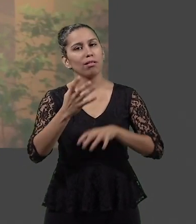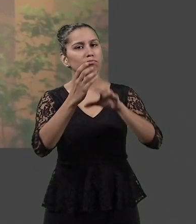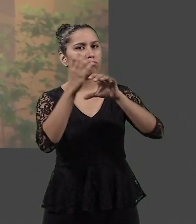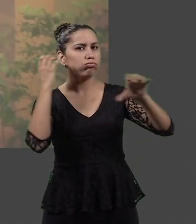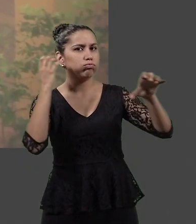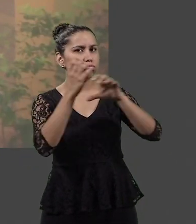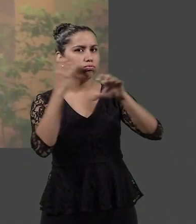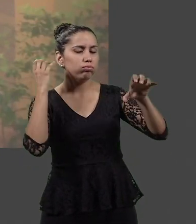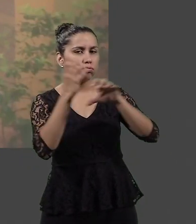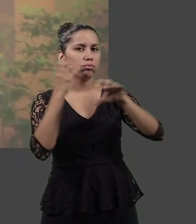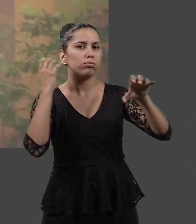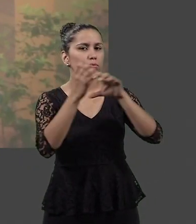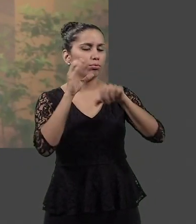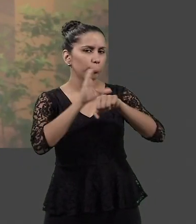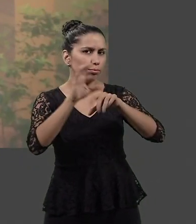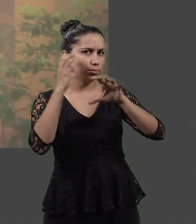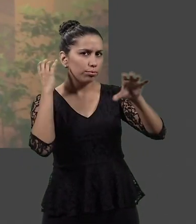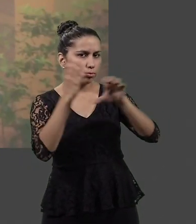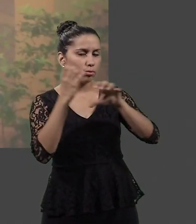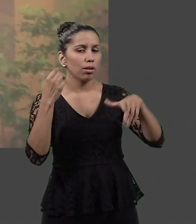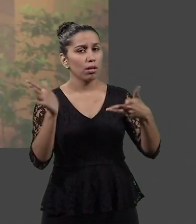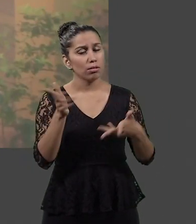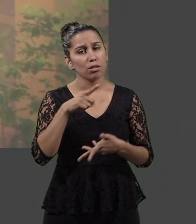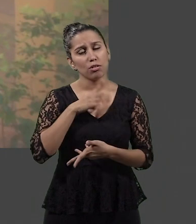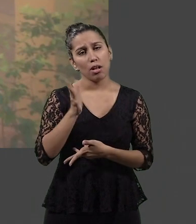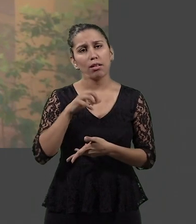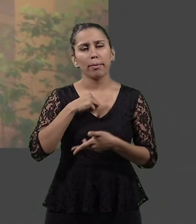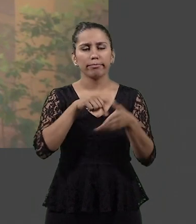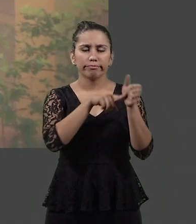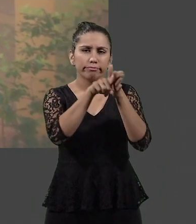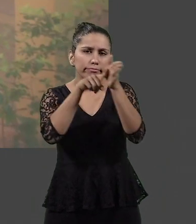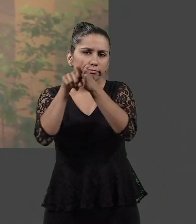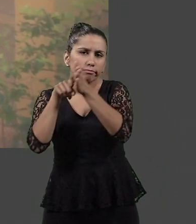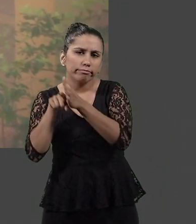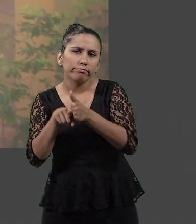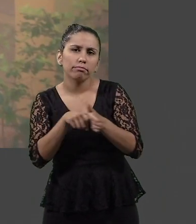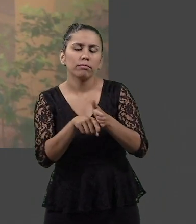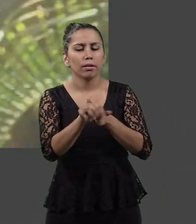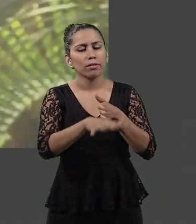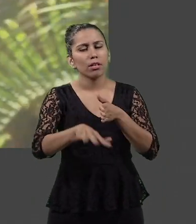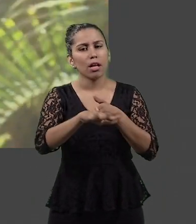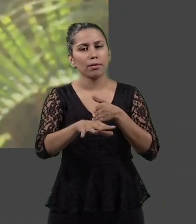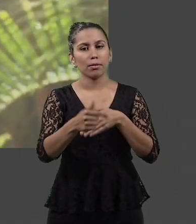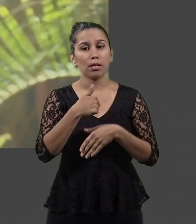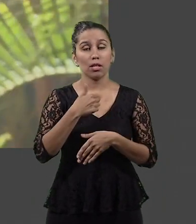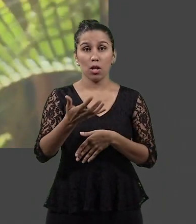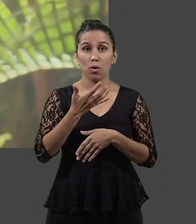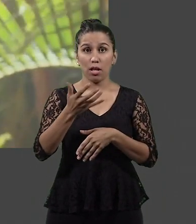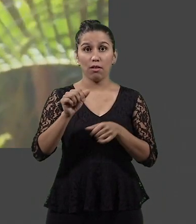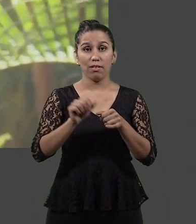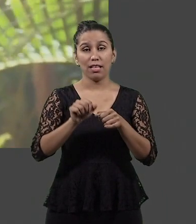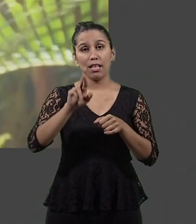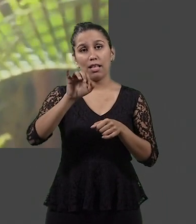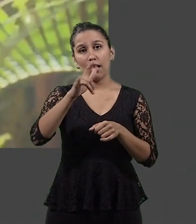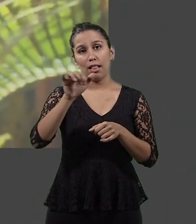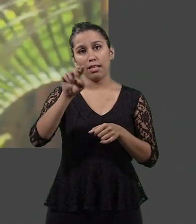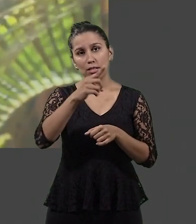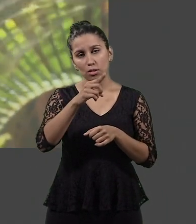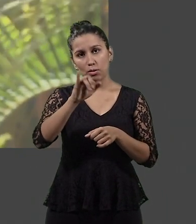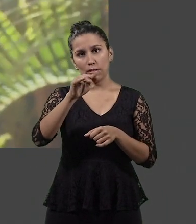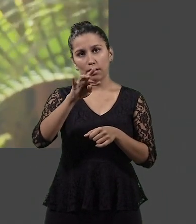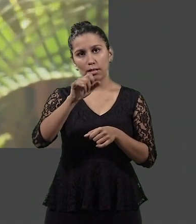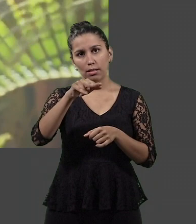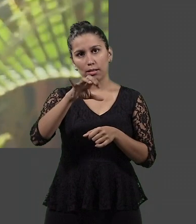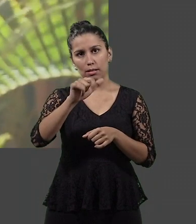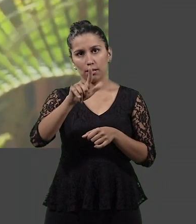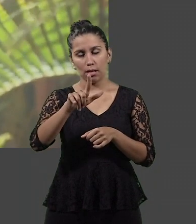civil e já estou pesquisando sobre a área. Eu quero fazer relações internacionais porque eu posso, por exemplo, ser um